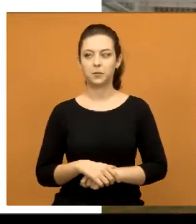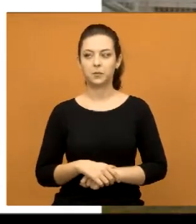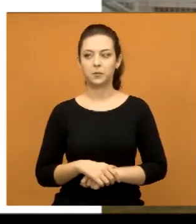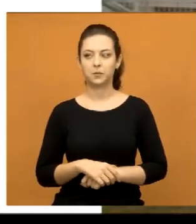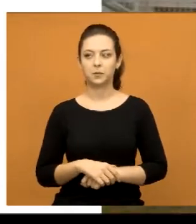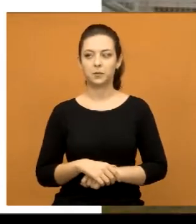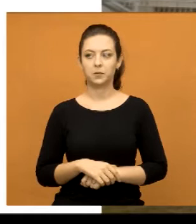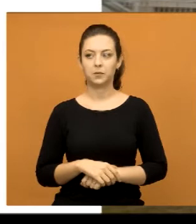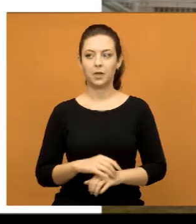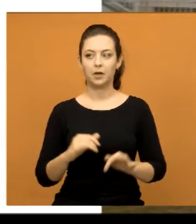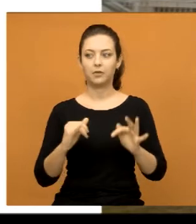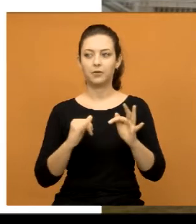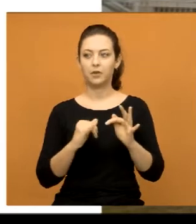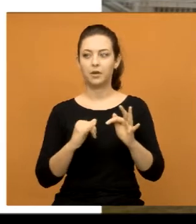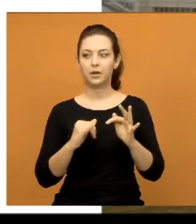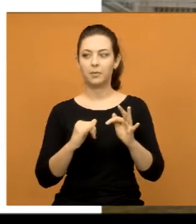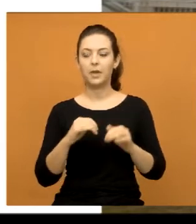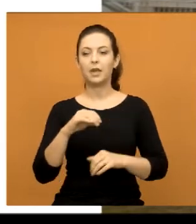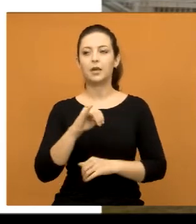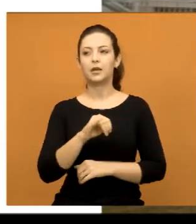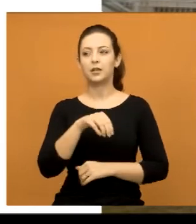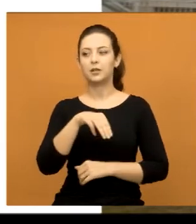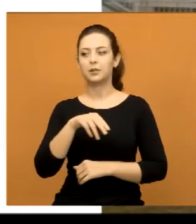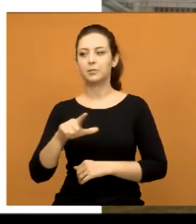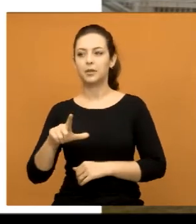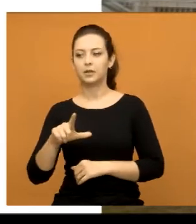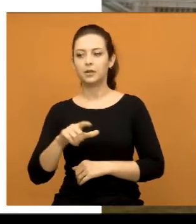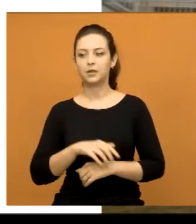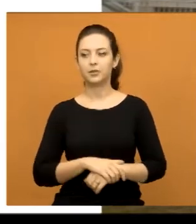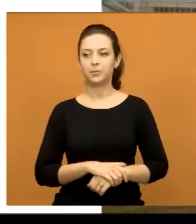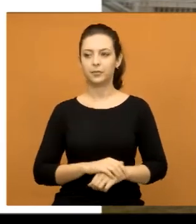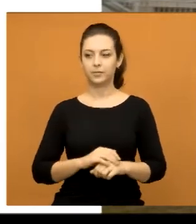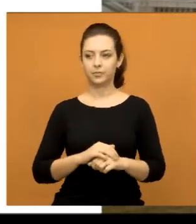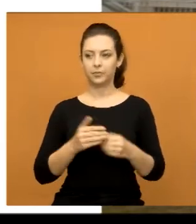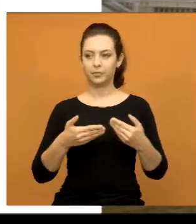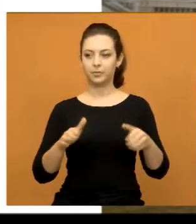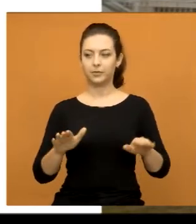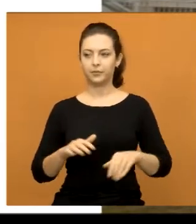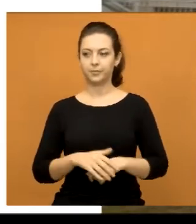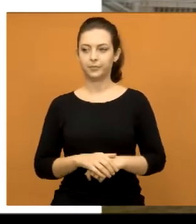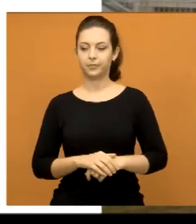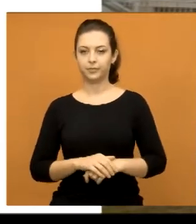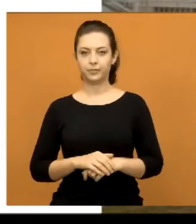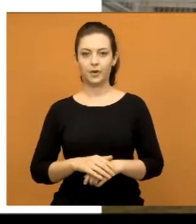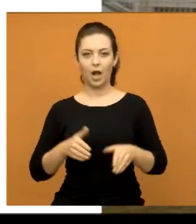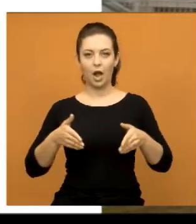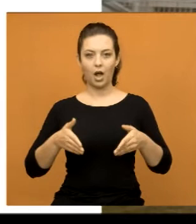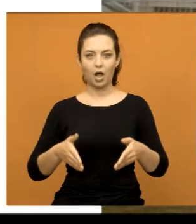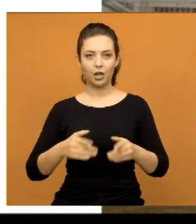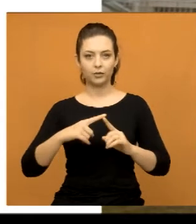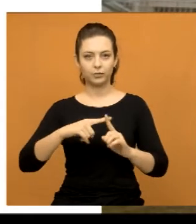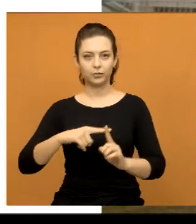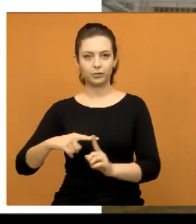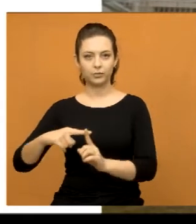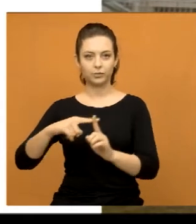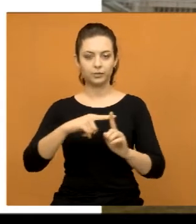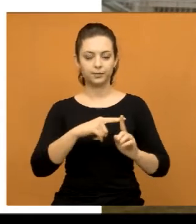A inauguração do M e ML, no cemitério do Parque Santo Antônio.